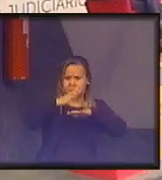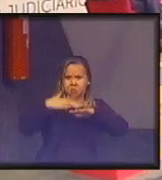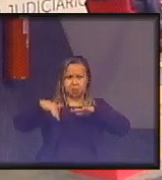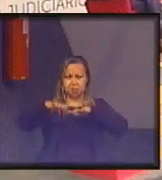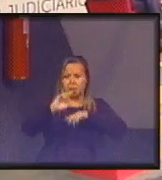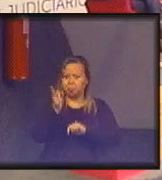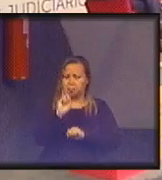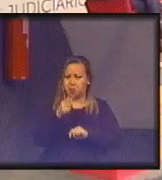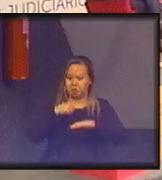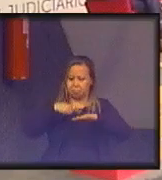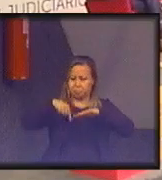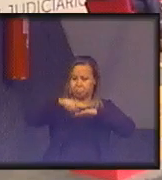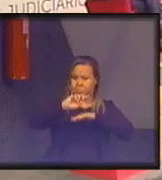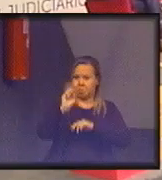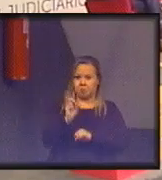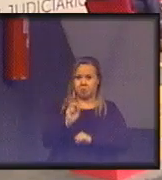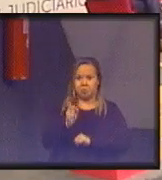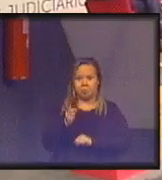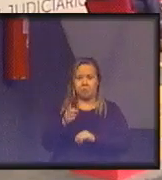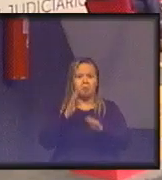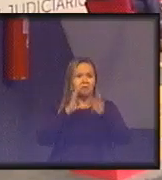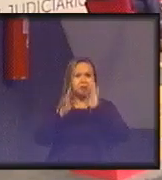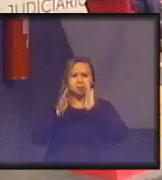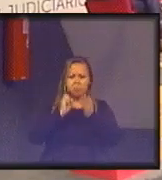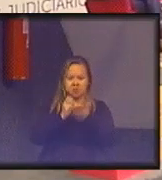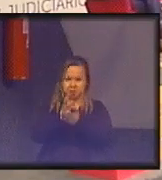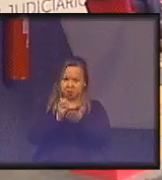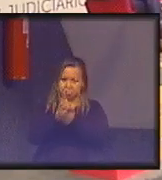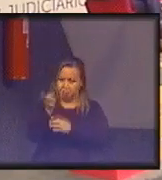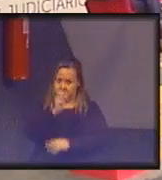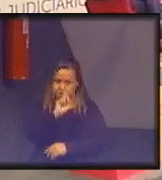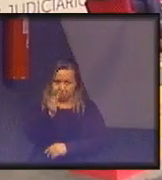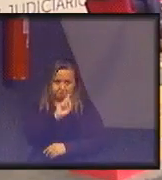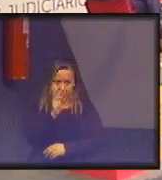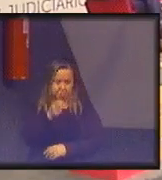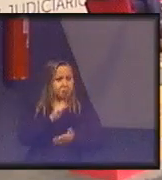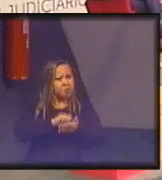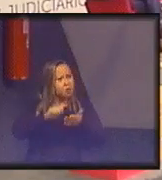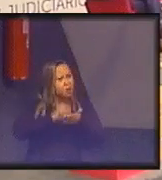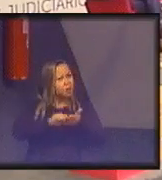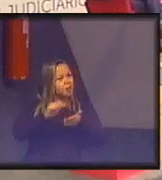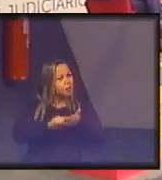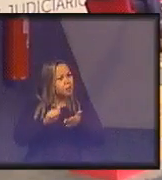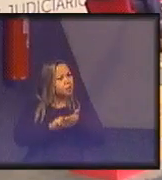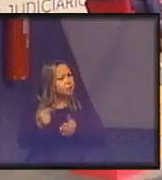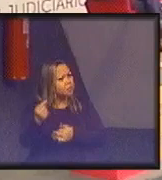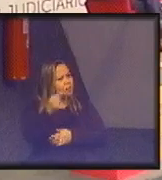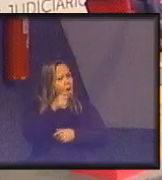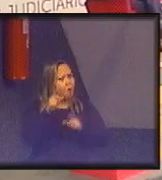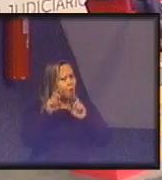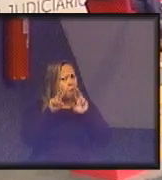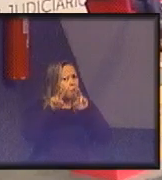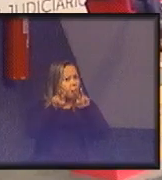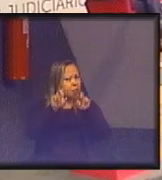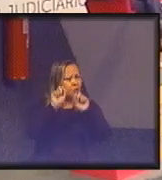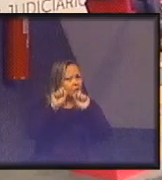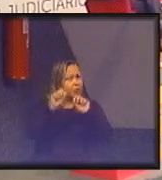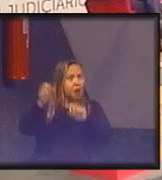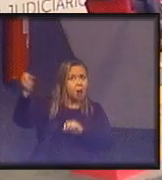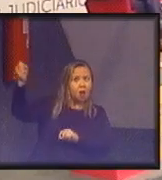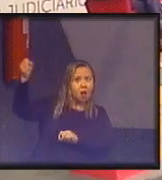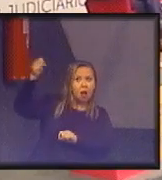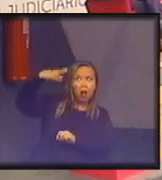qualquer outro whatsapp e assim por diante ele escreveu isso daí olhando o que? a lâmpada